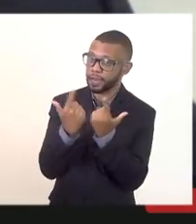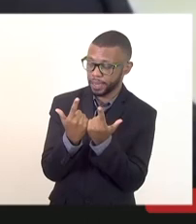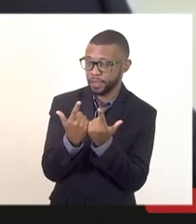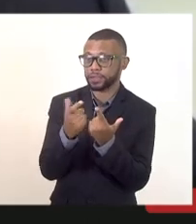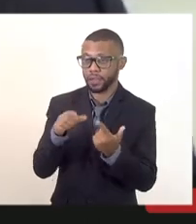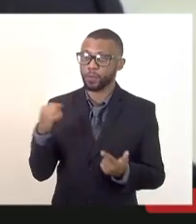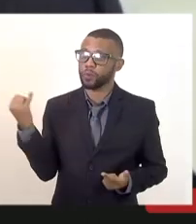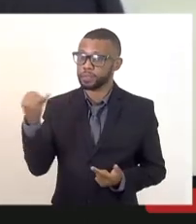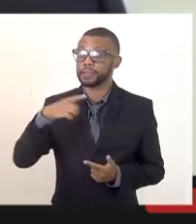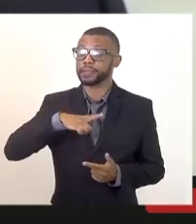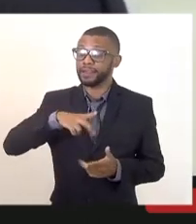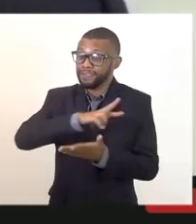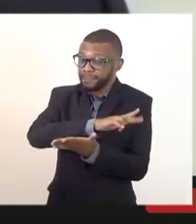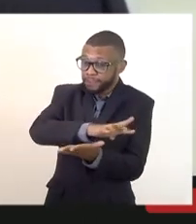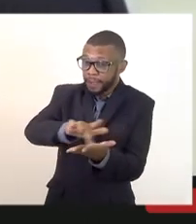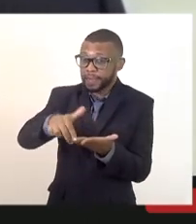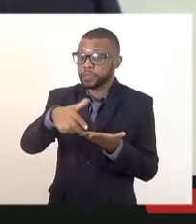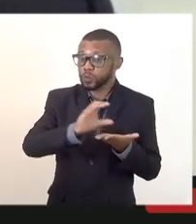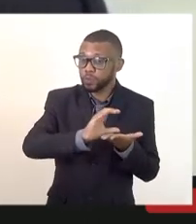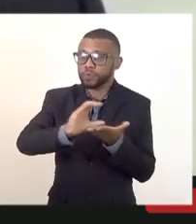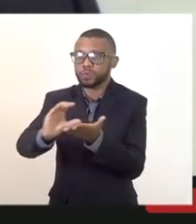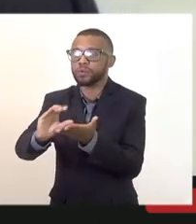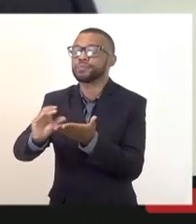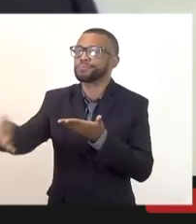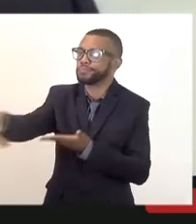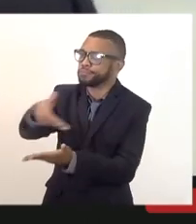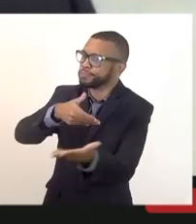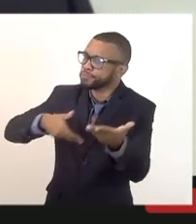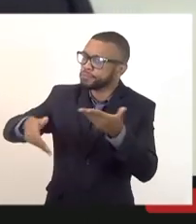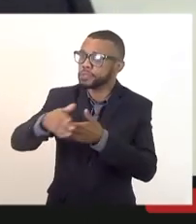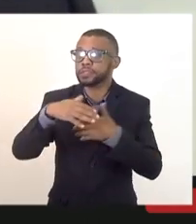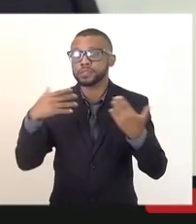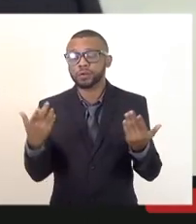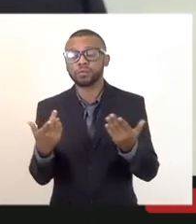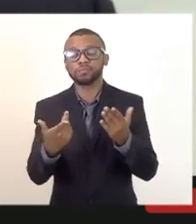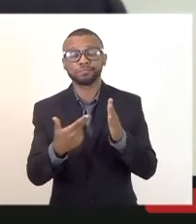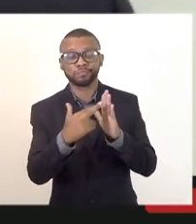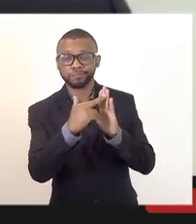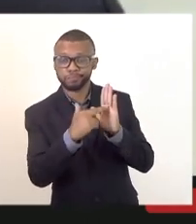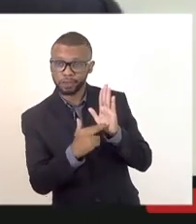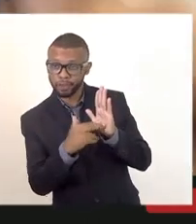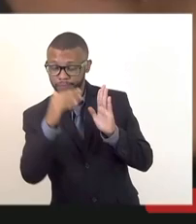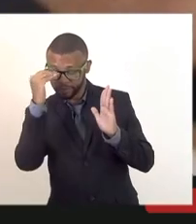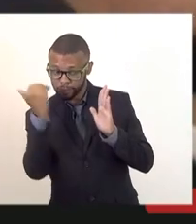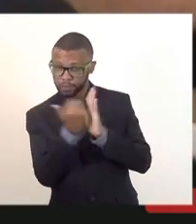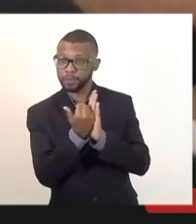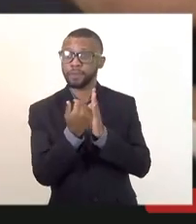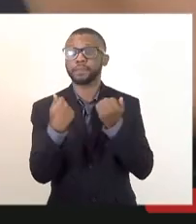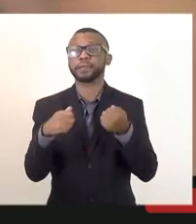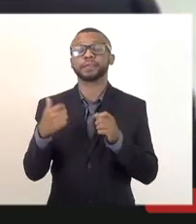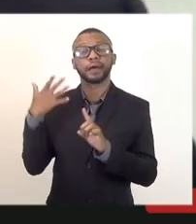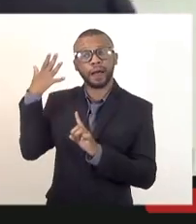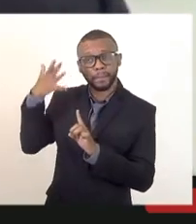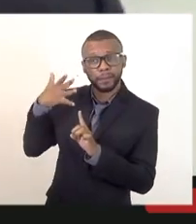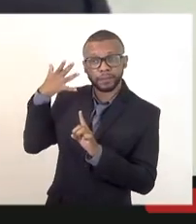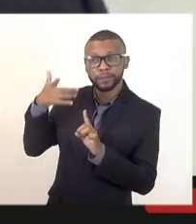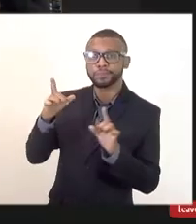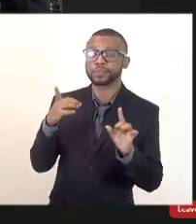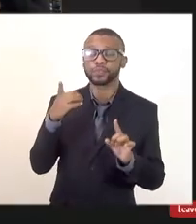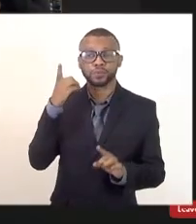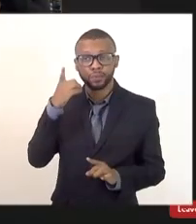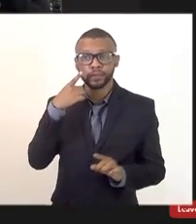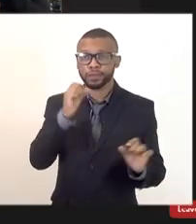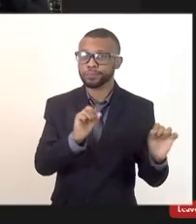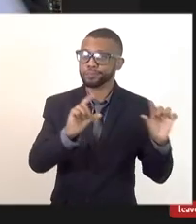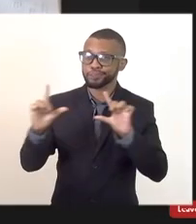então eu da maneira regimental a gente tem que abrir a palavra a todos os deputados presentes aos convidados que são o